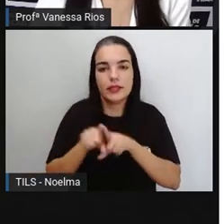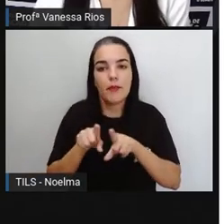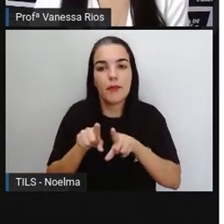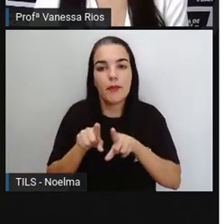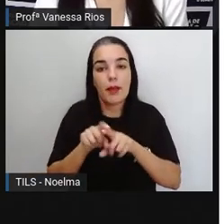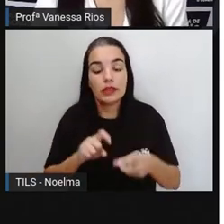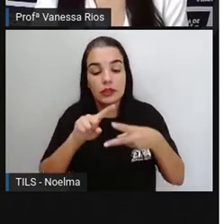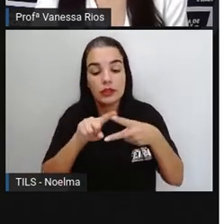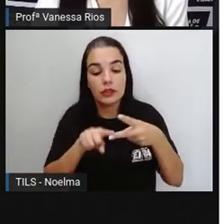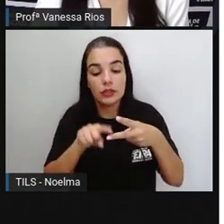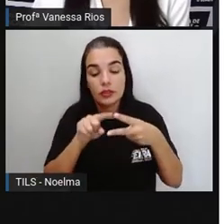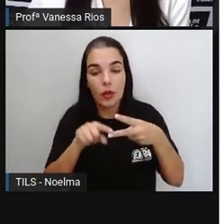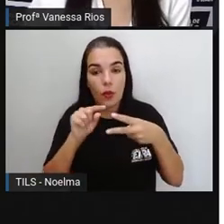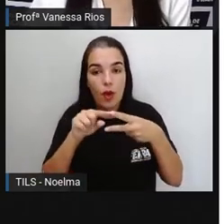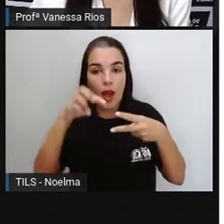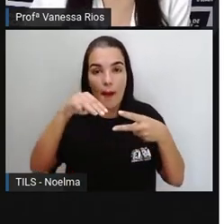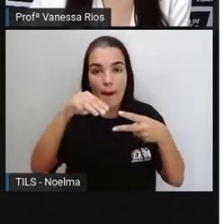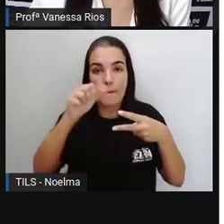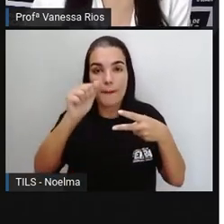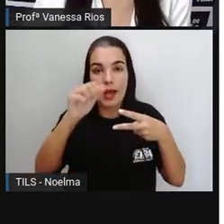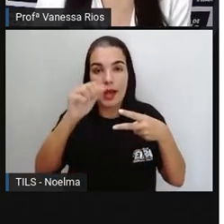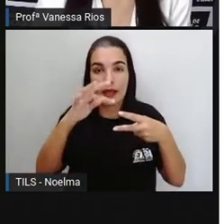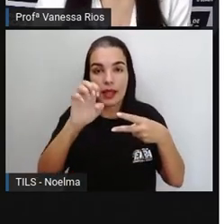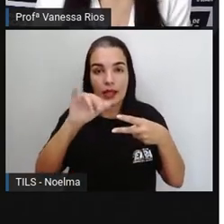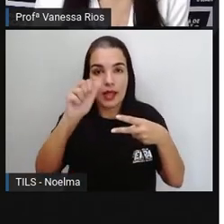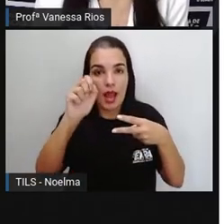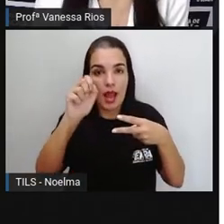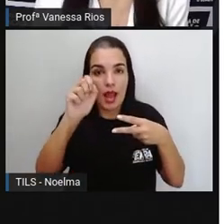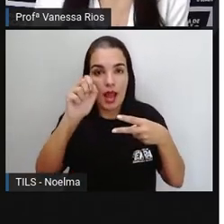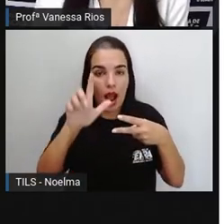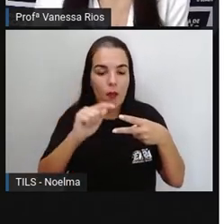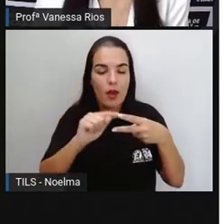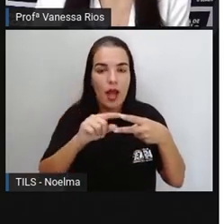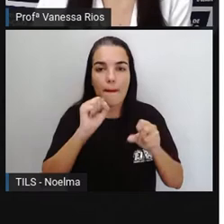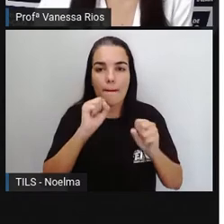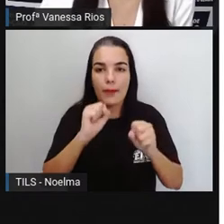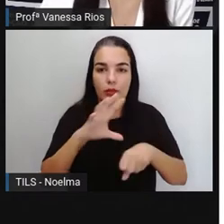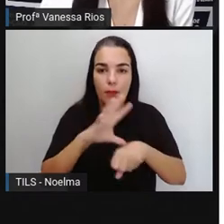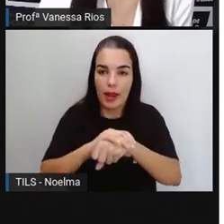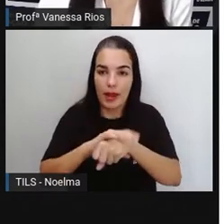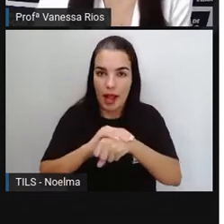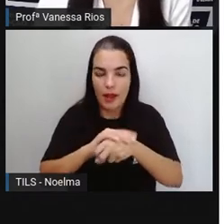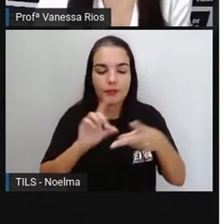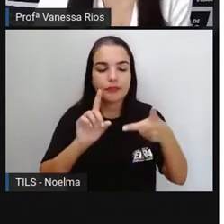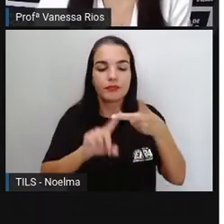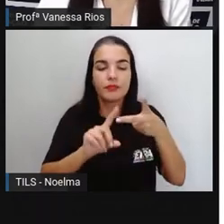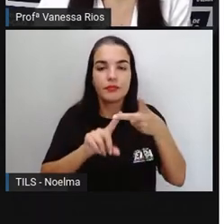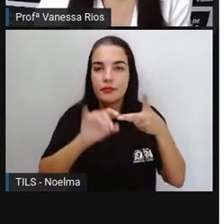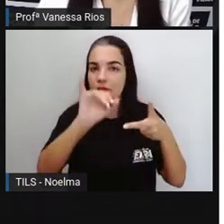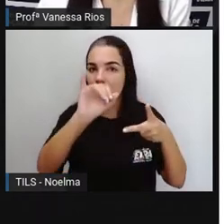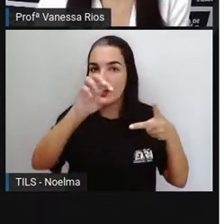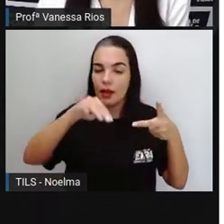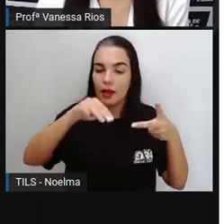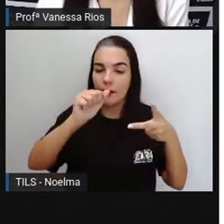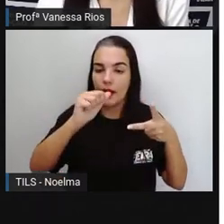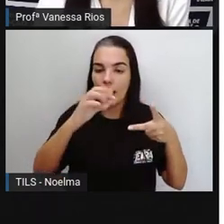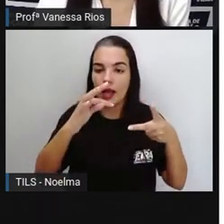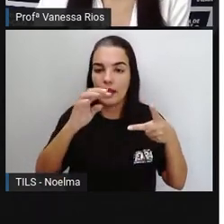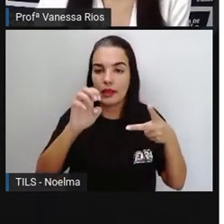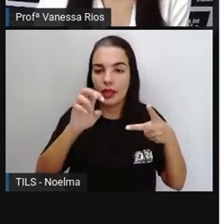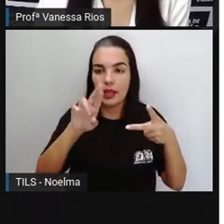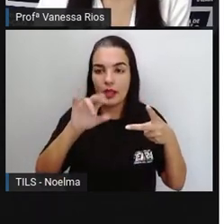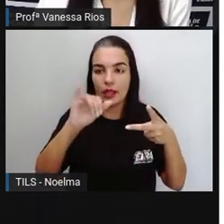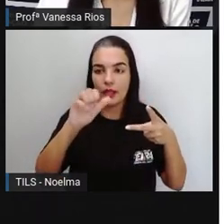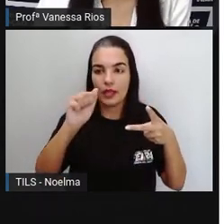ser materiais ou imateriais, porque eles são formados aí por elementos,